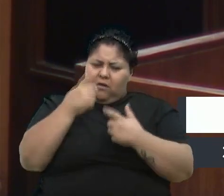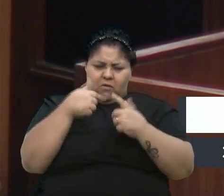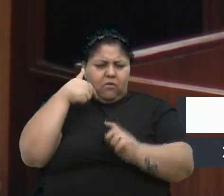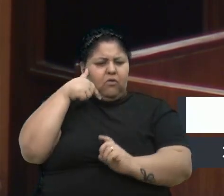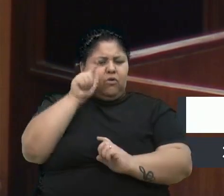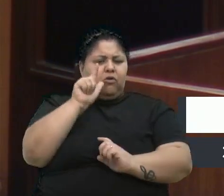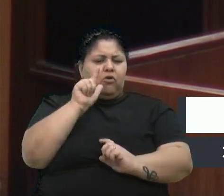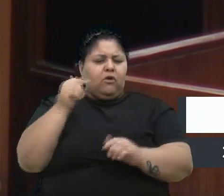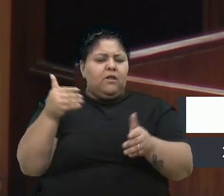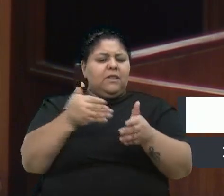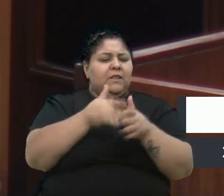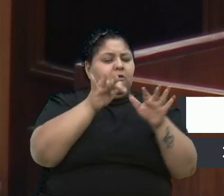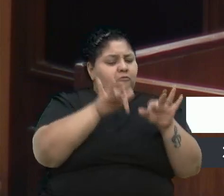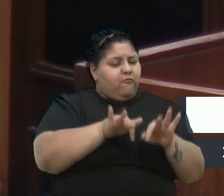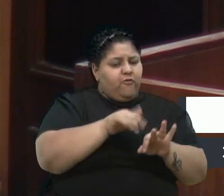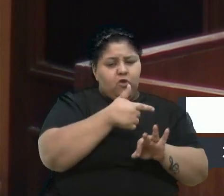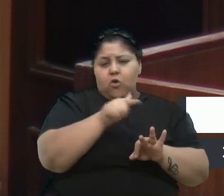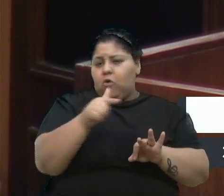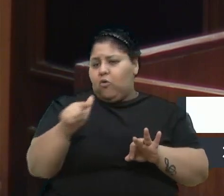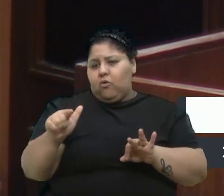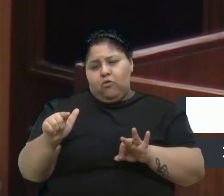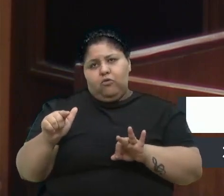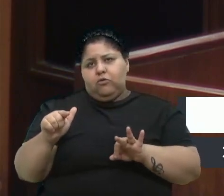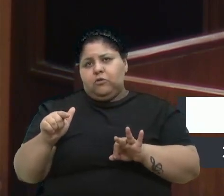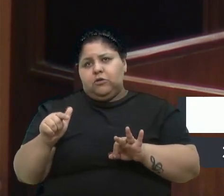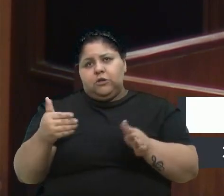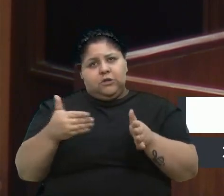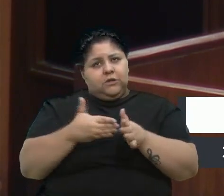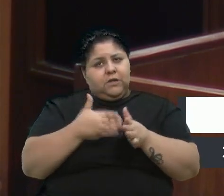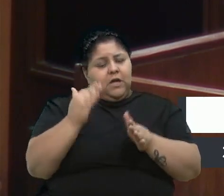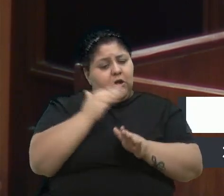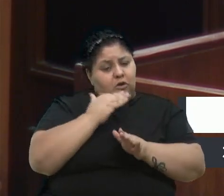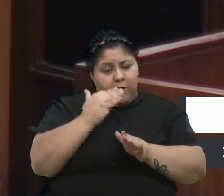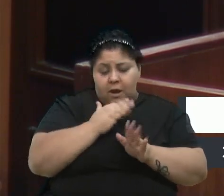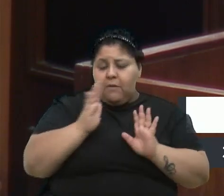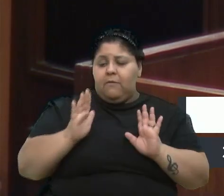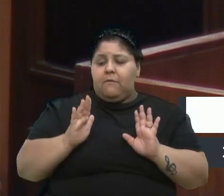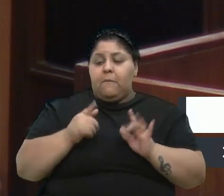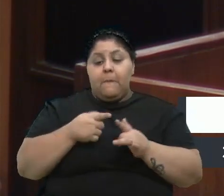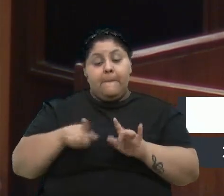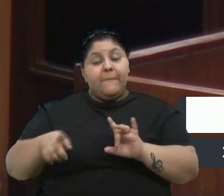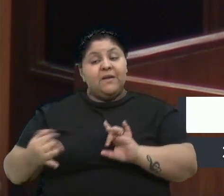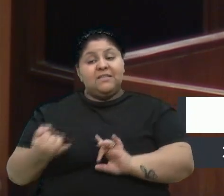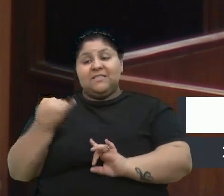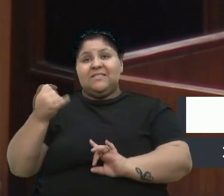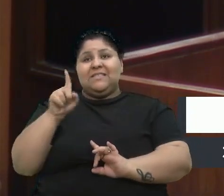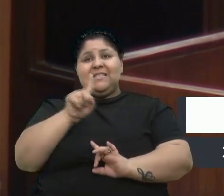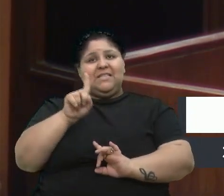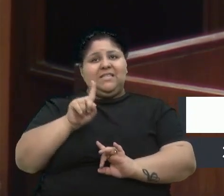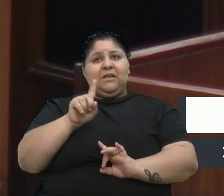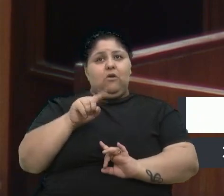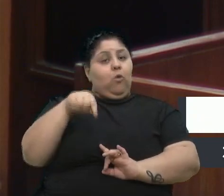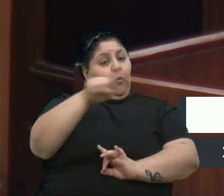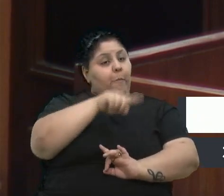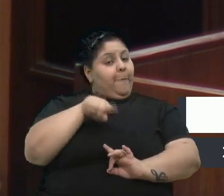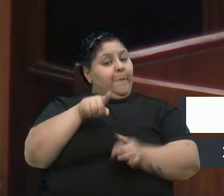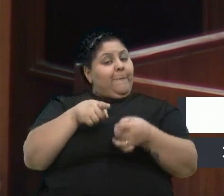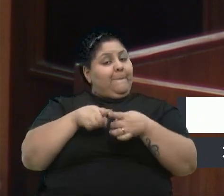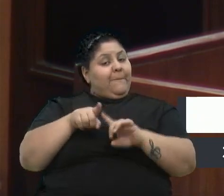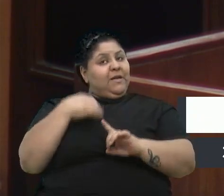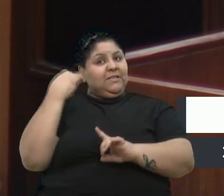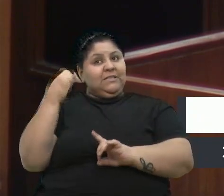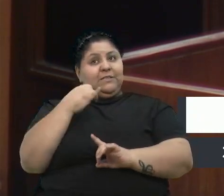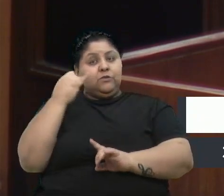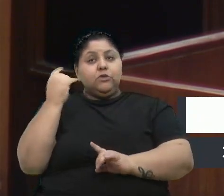permanecer mais tempo, outros deram uma passadinha, mas ainda assim muito importante, não para nós, mas importante para